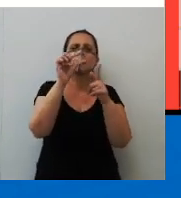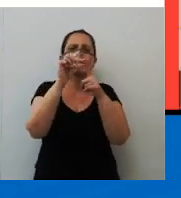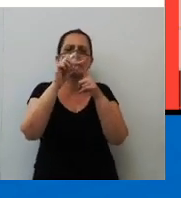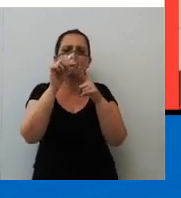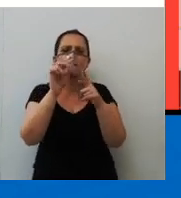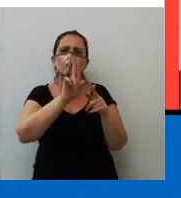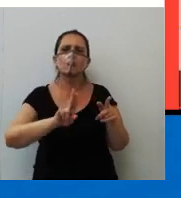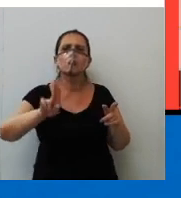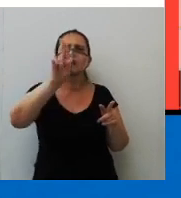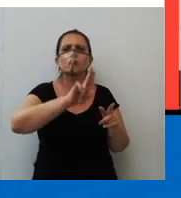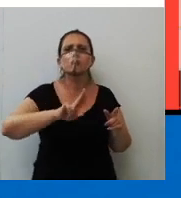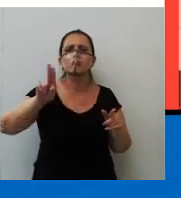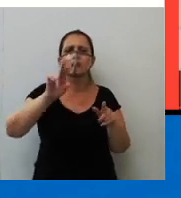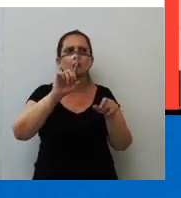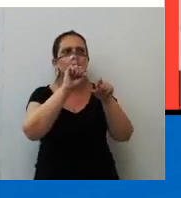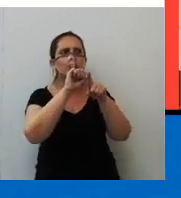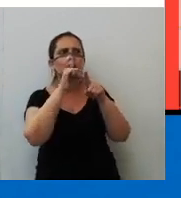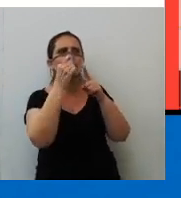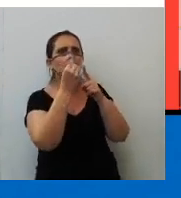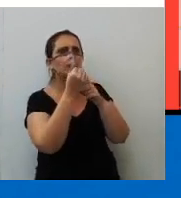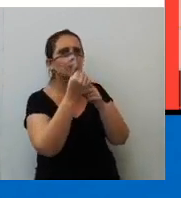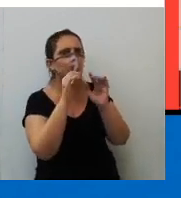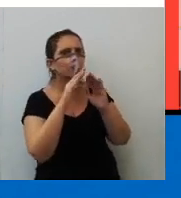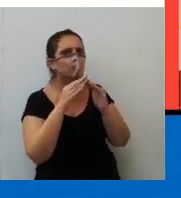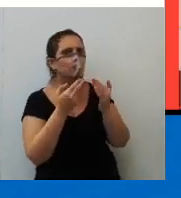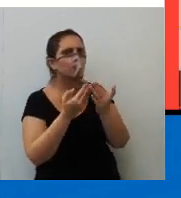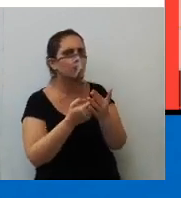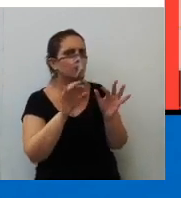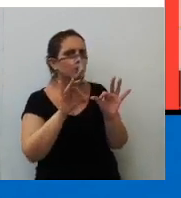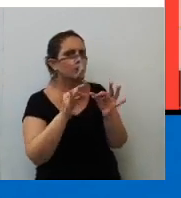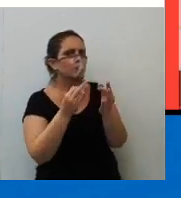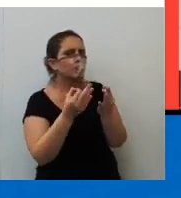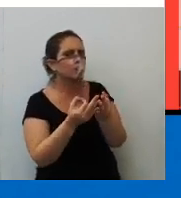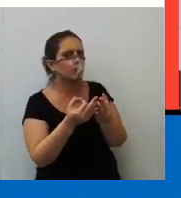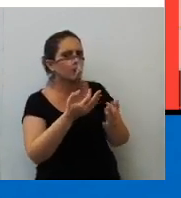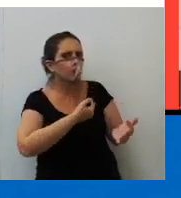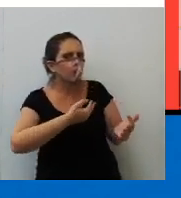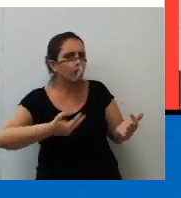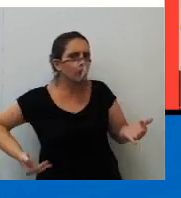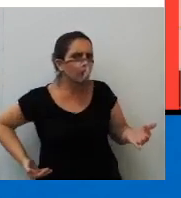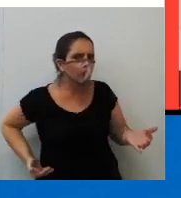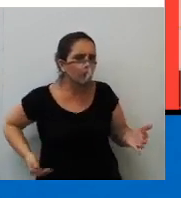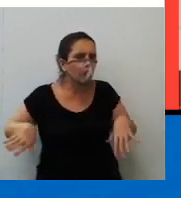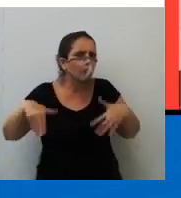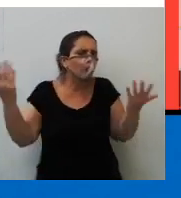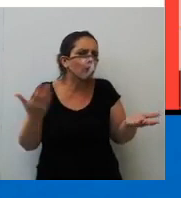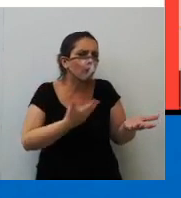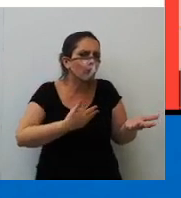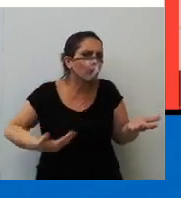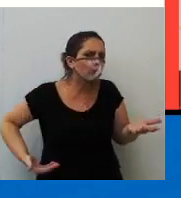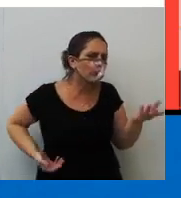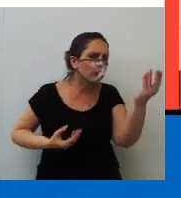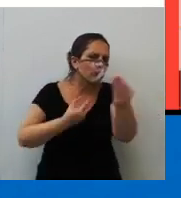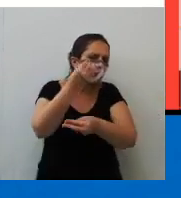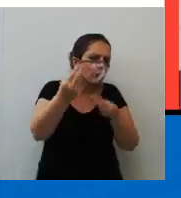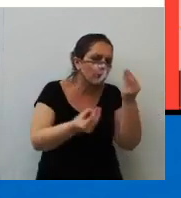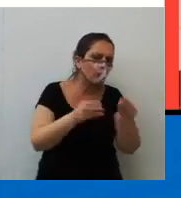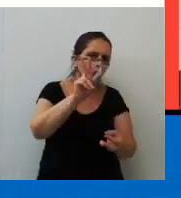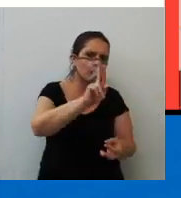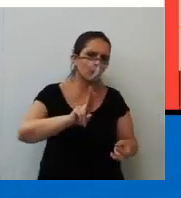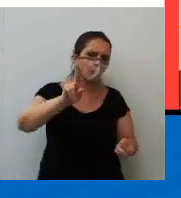possa utilizar? É a sociedade? É a escola? É a família? É o governo? Qual o governo? De que forma utilizar